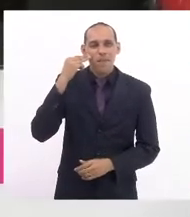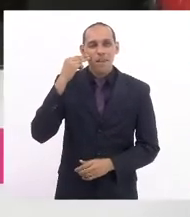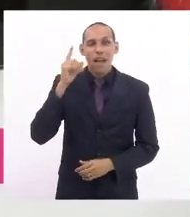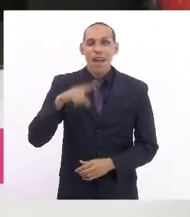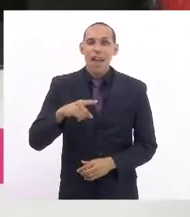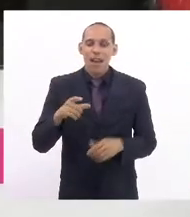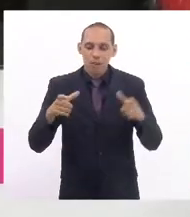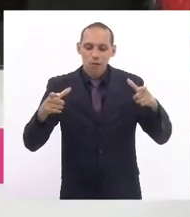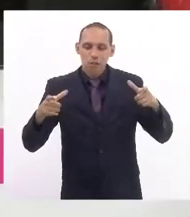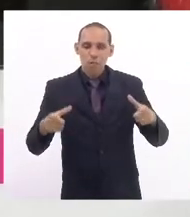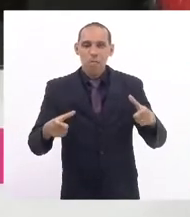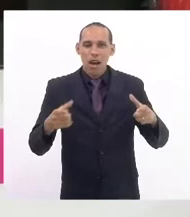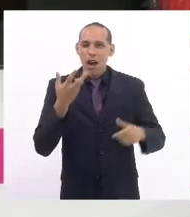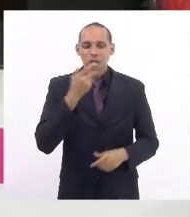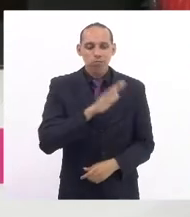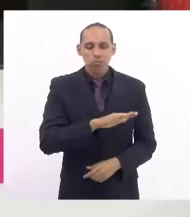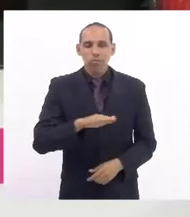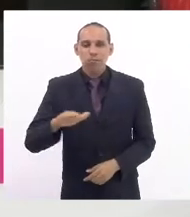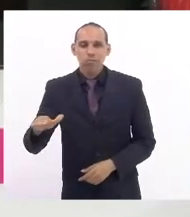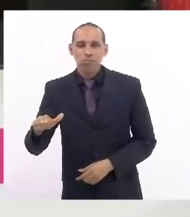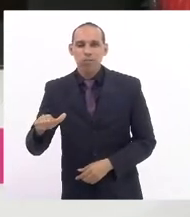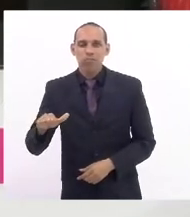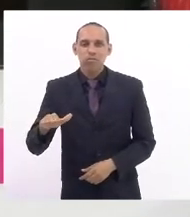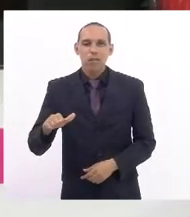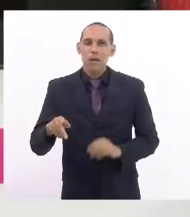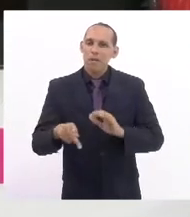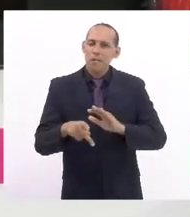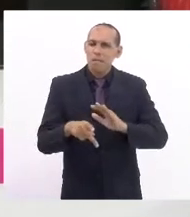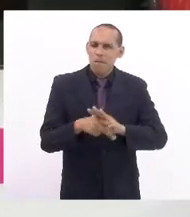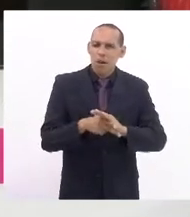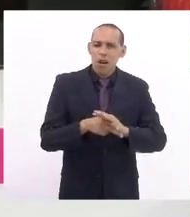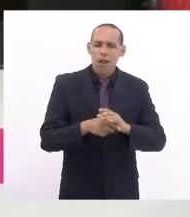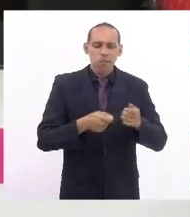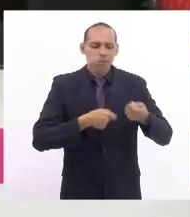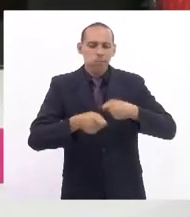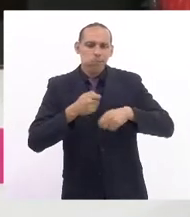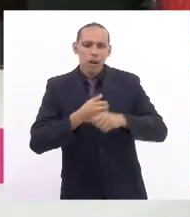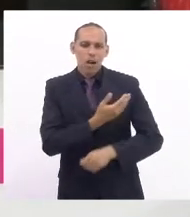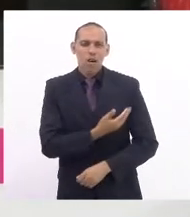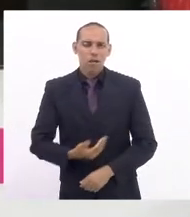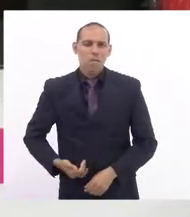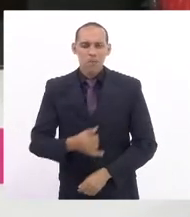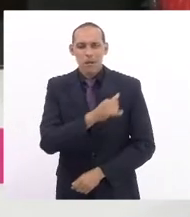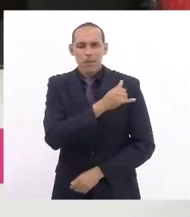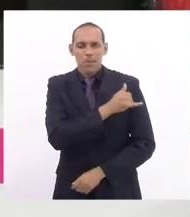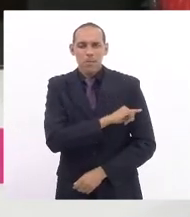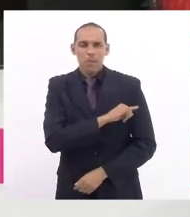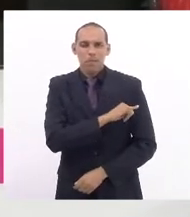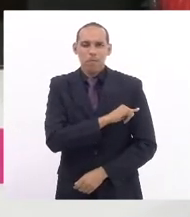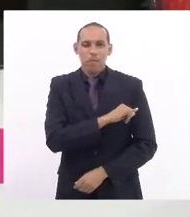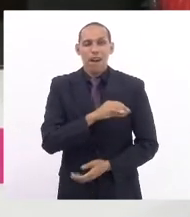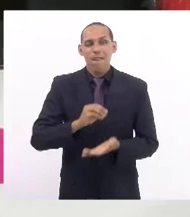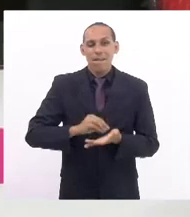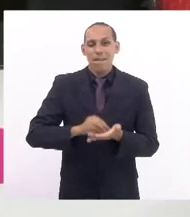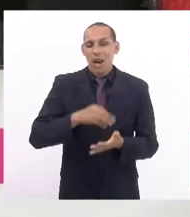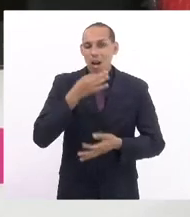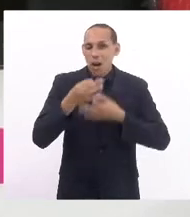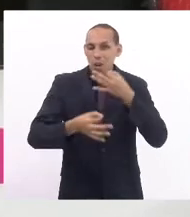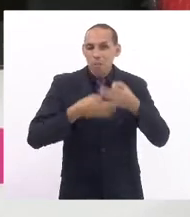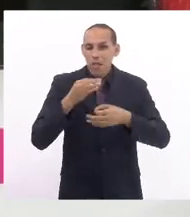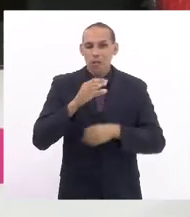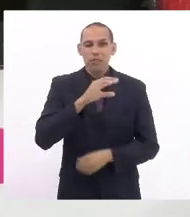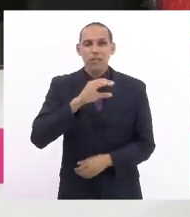infantil no âmbito da administração pública do estado do Rio de Janeiro e da outras providências. Dependente do parecer das comissões de construção e justiça